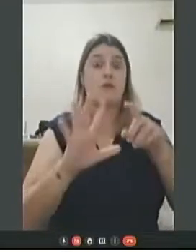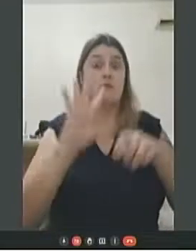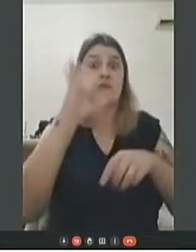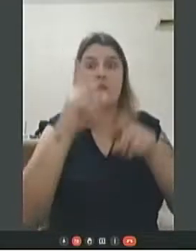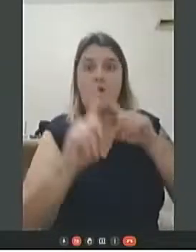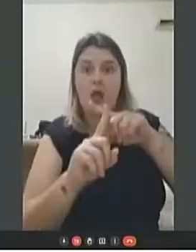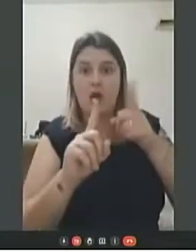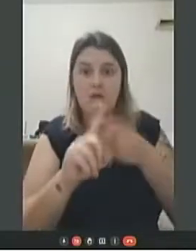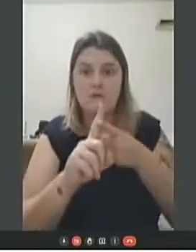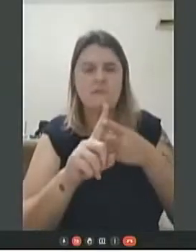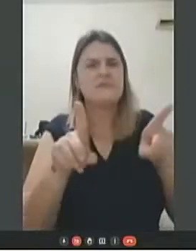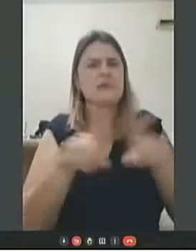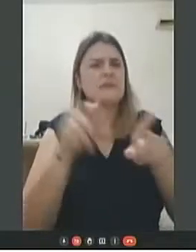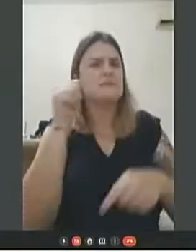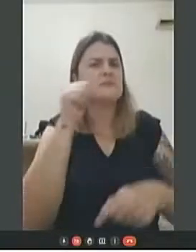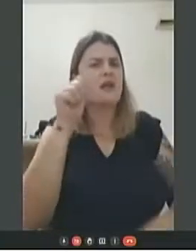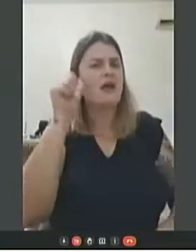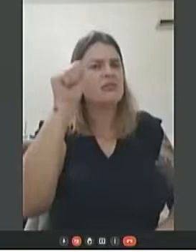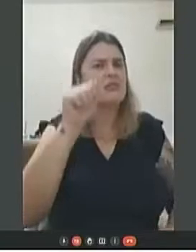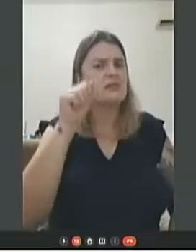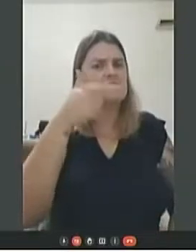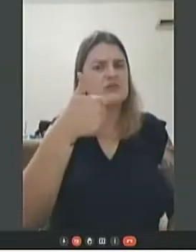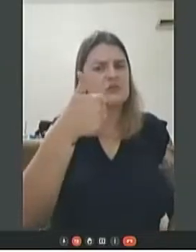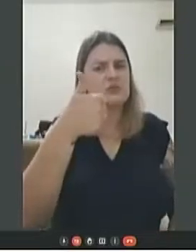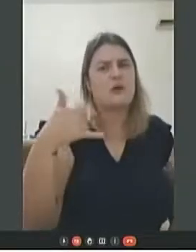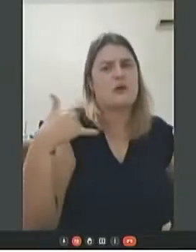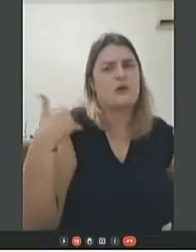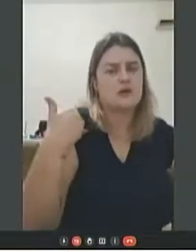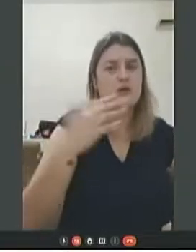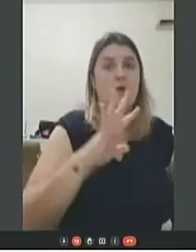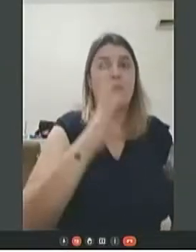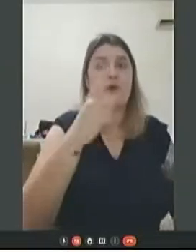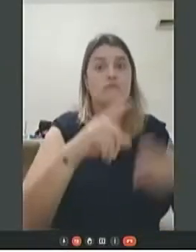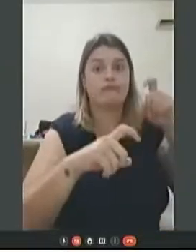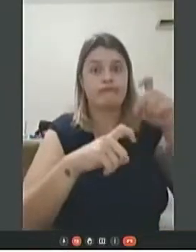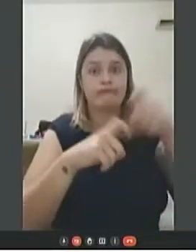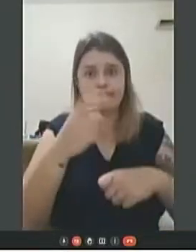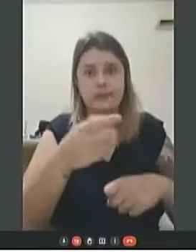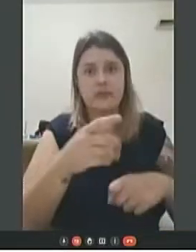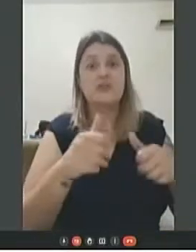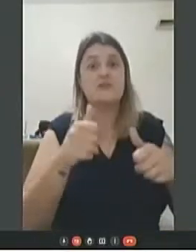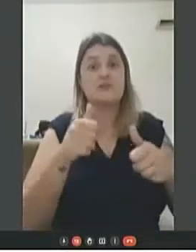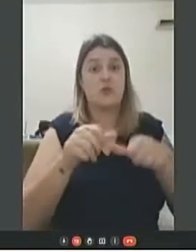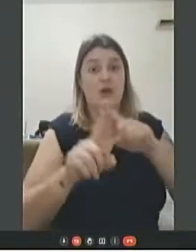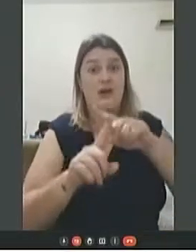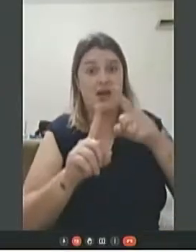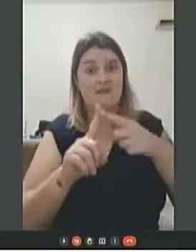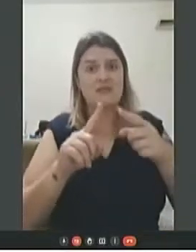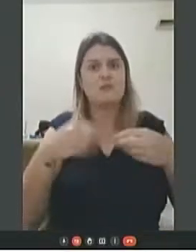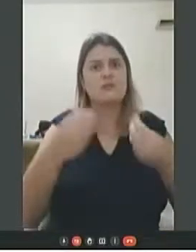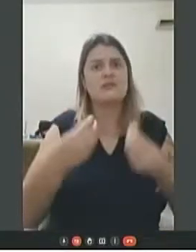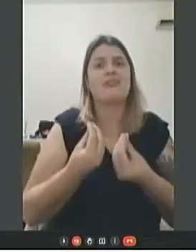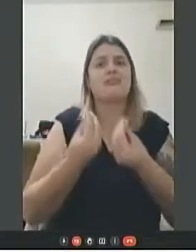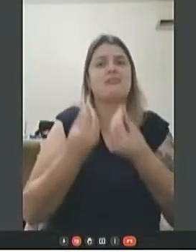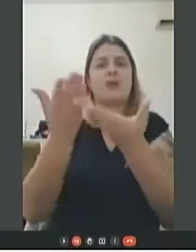também de uma atriz de 21 anos que foi estuprada, ficou grávida e entregou essa criança para adoção.